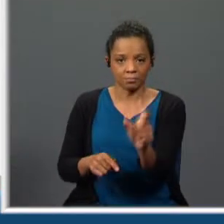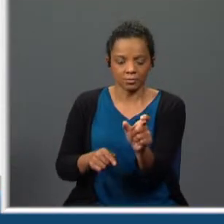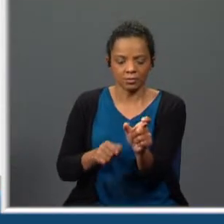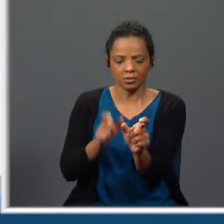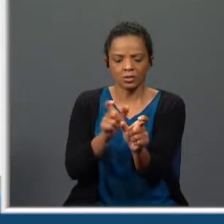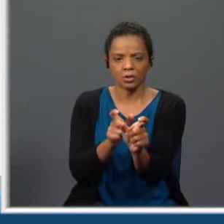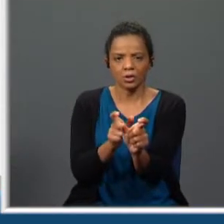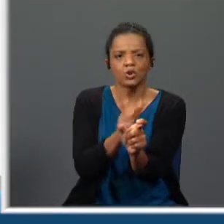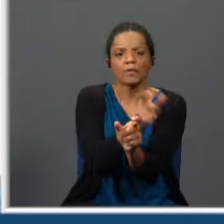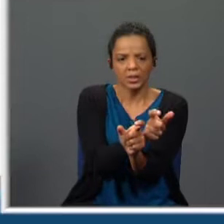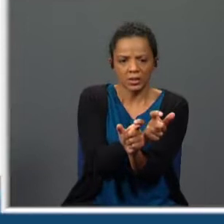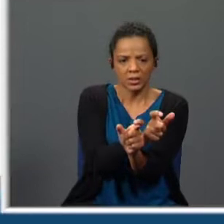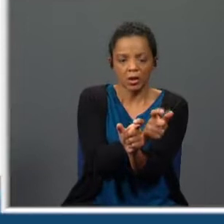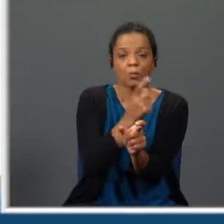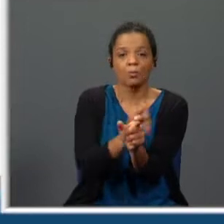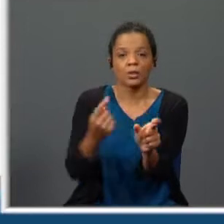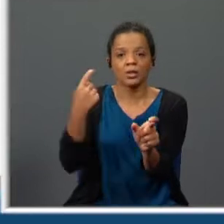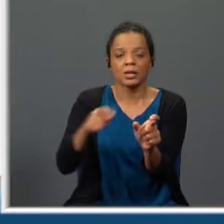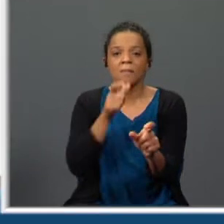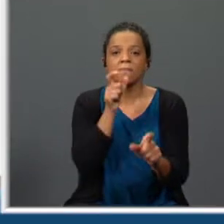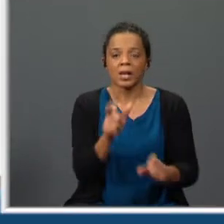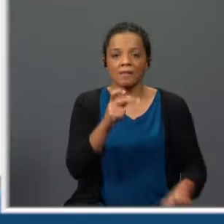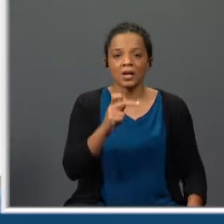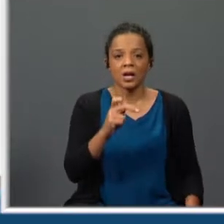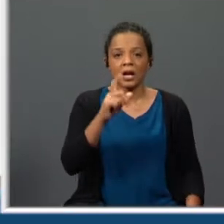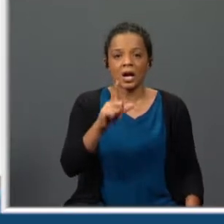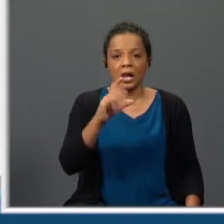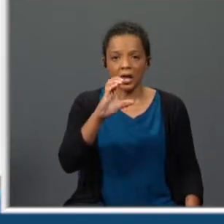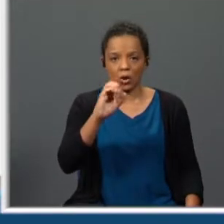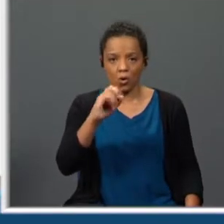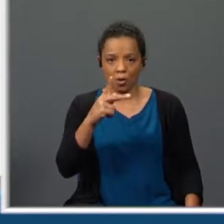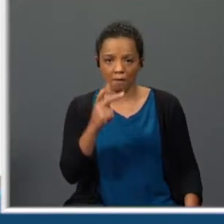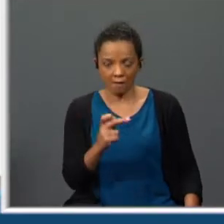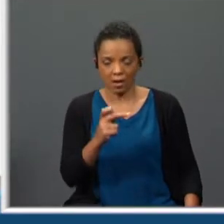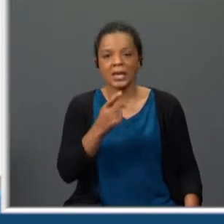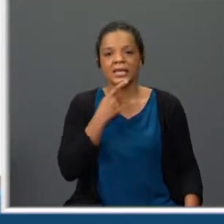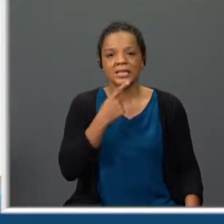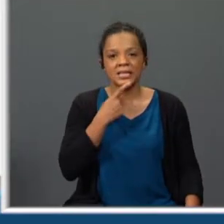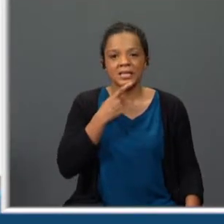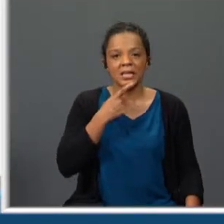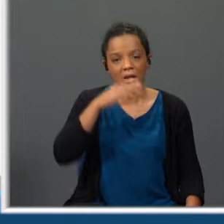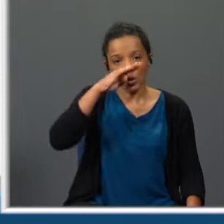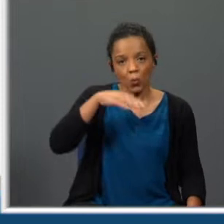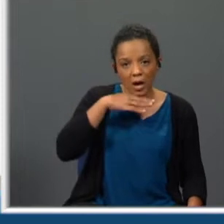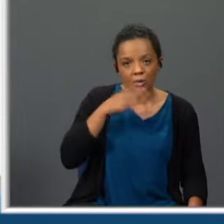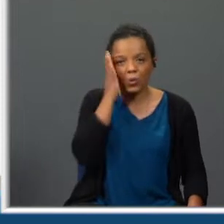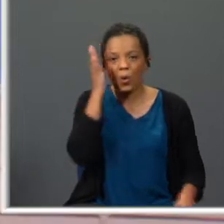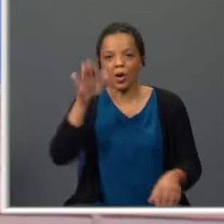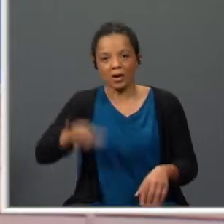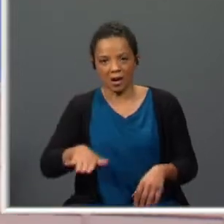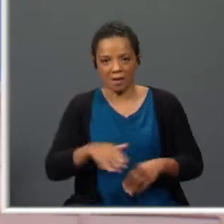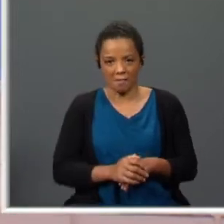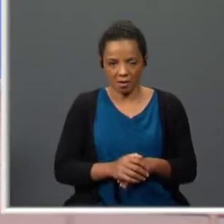sufixação. Porque deriva da palavra Alcova, que significa cama ou quarto. De acordo? Portanto,